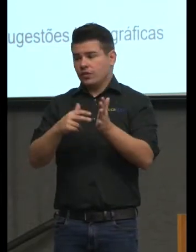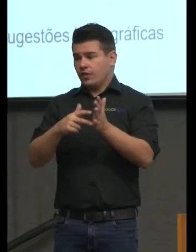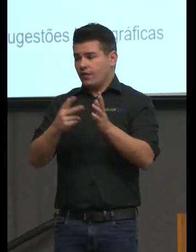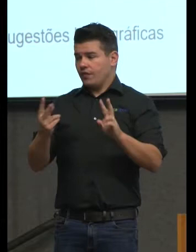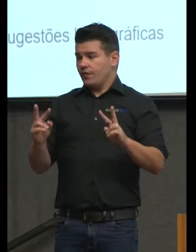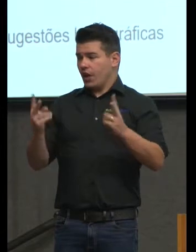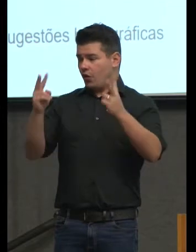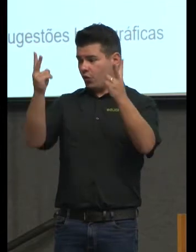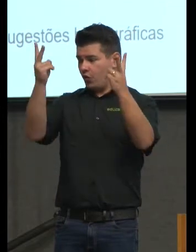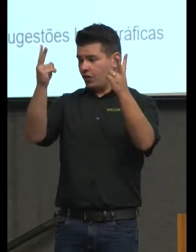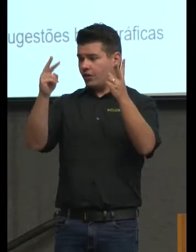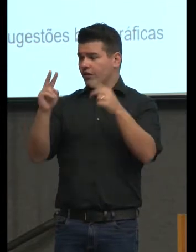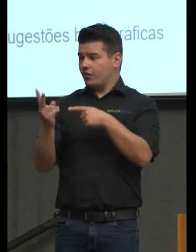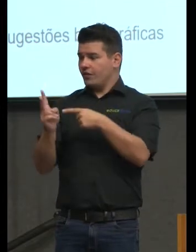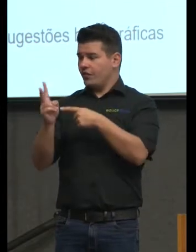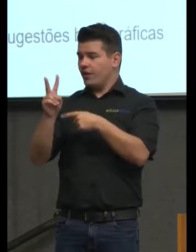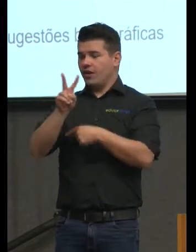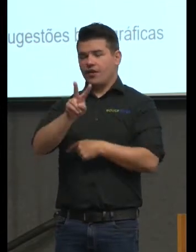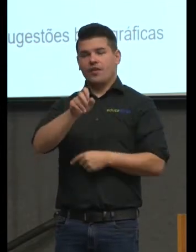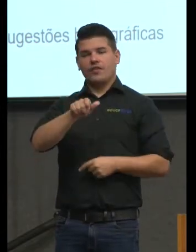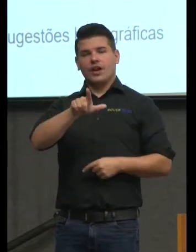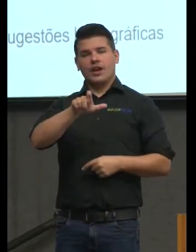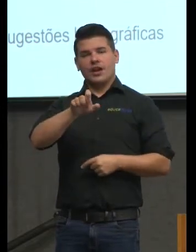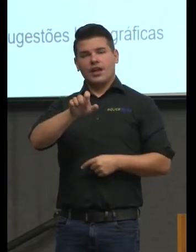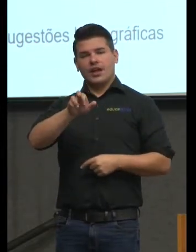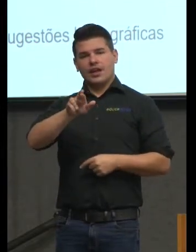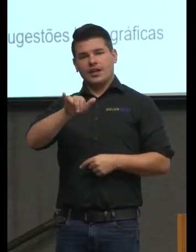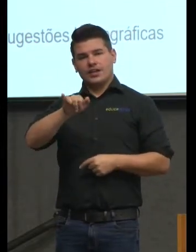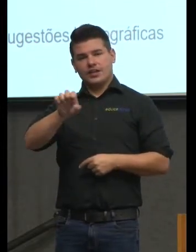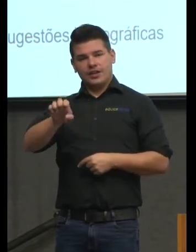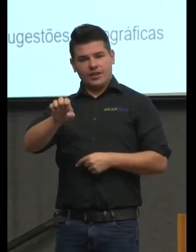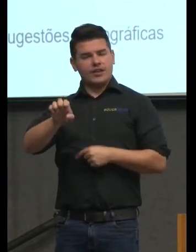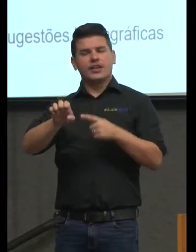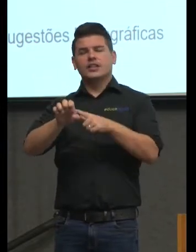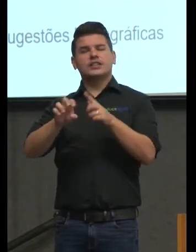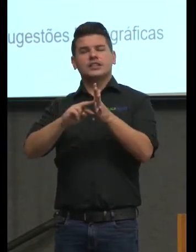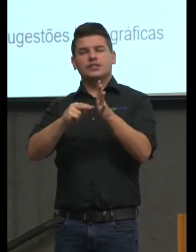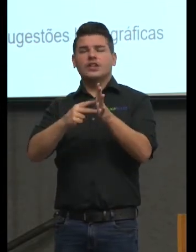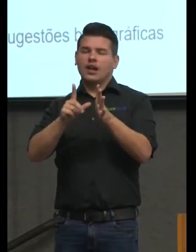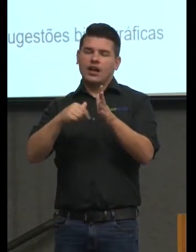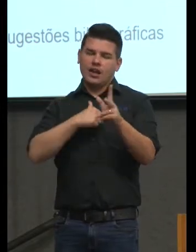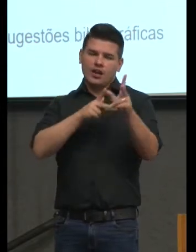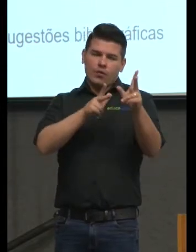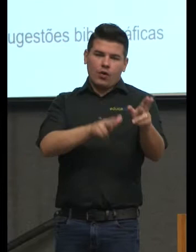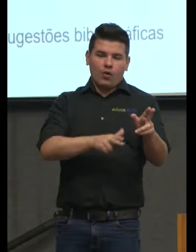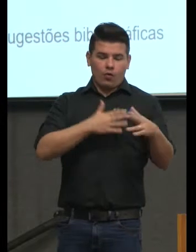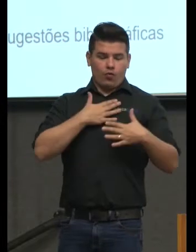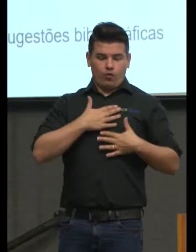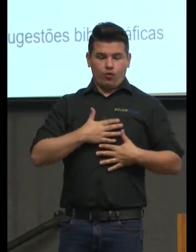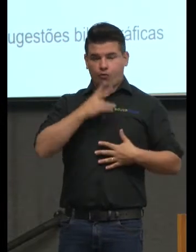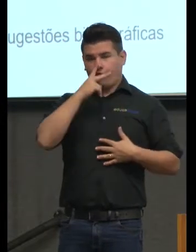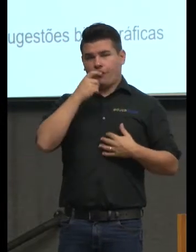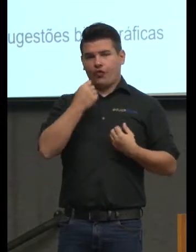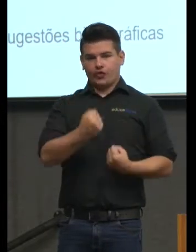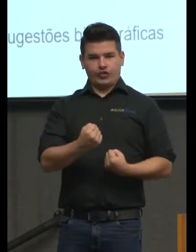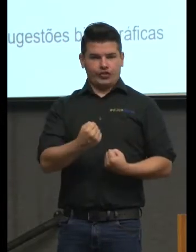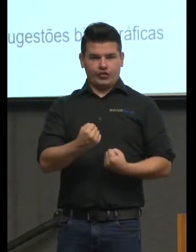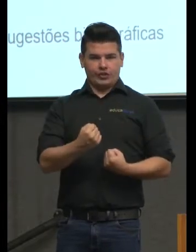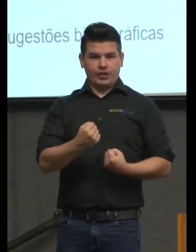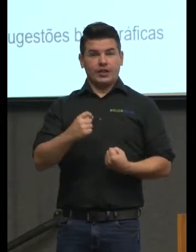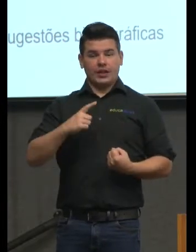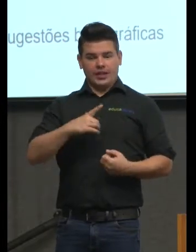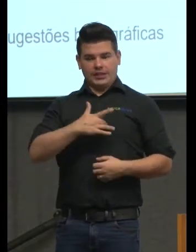tem a ver com valere que quer dizer ter um corpo forte tem